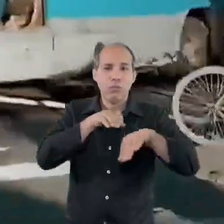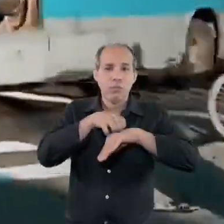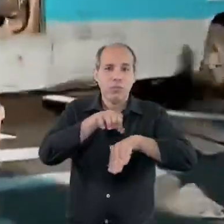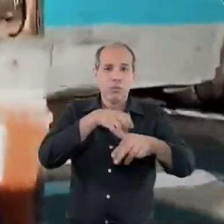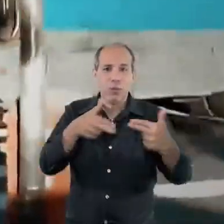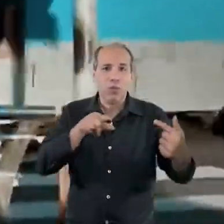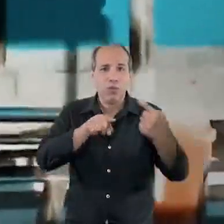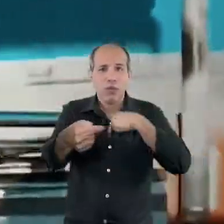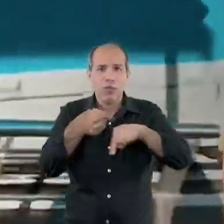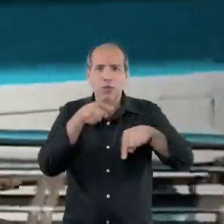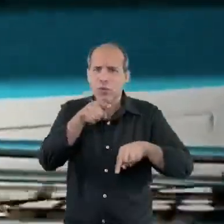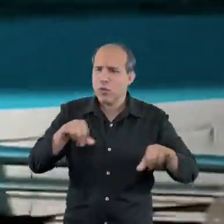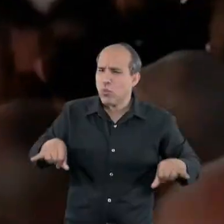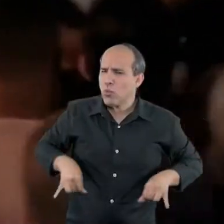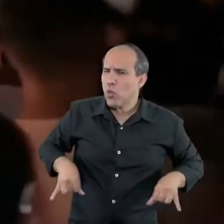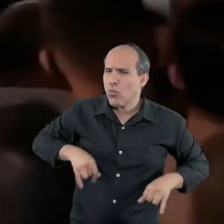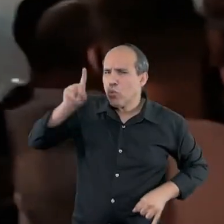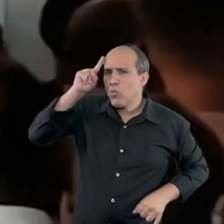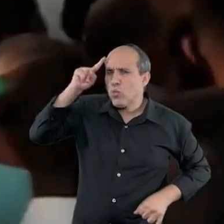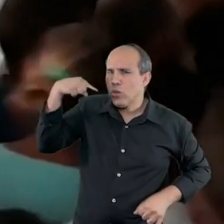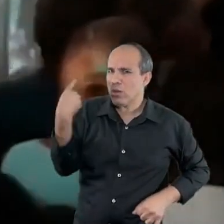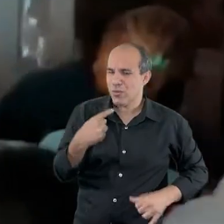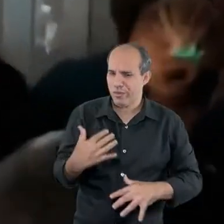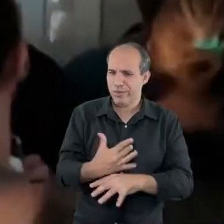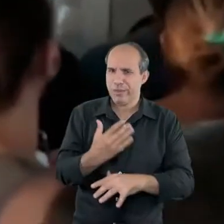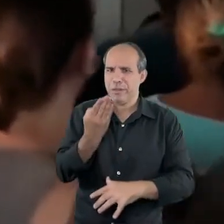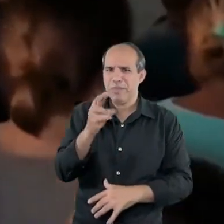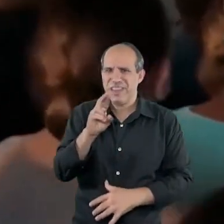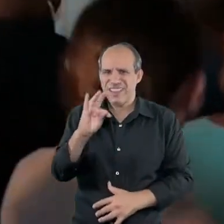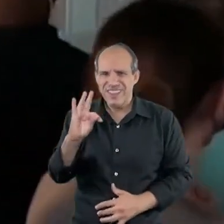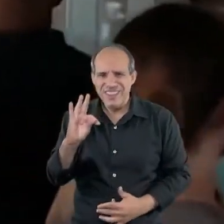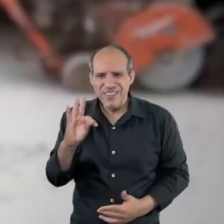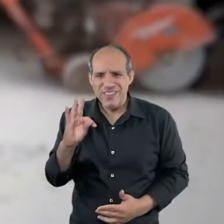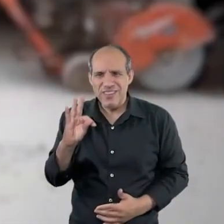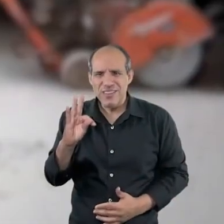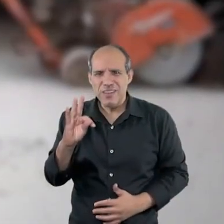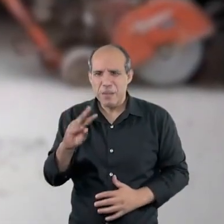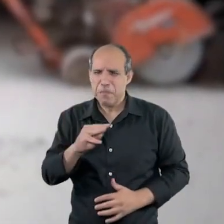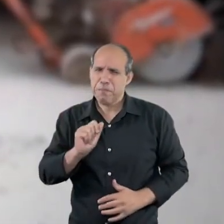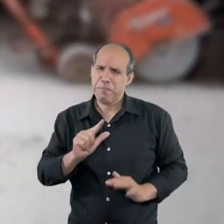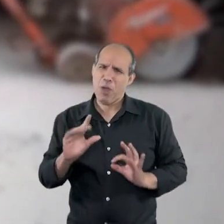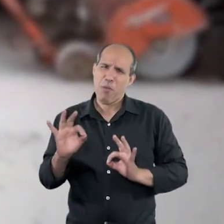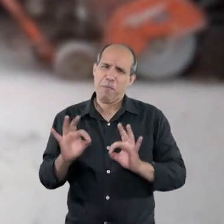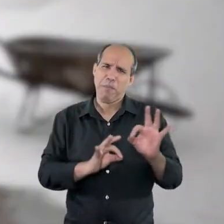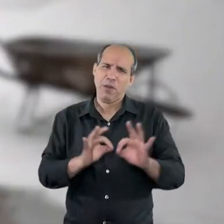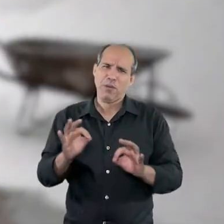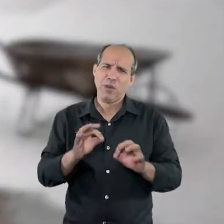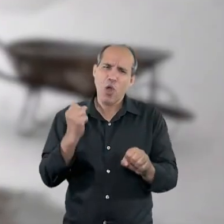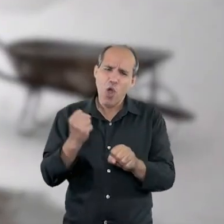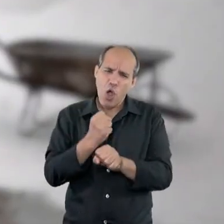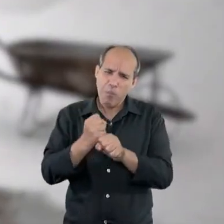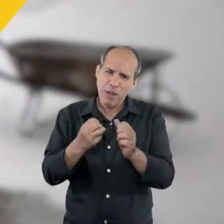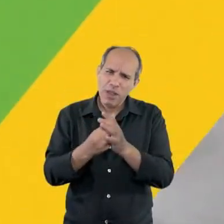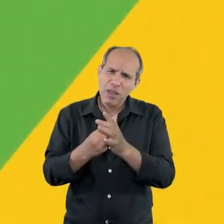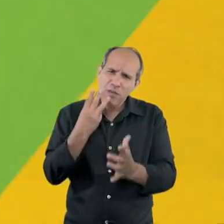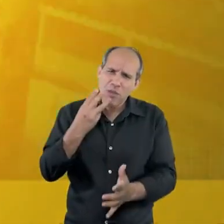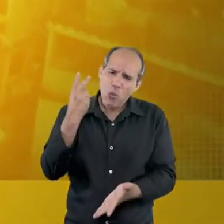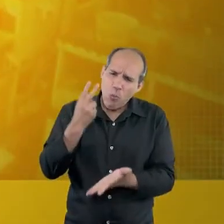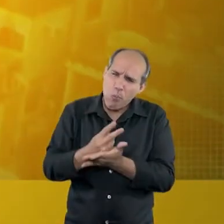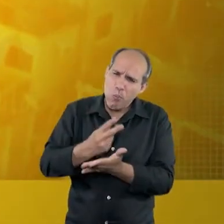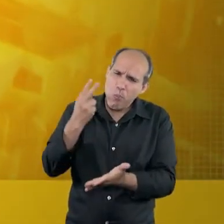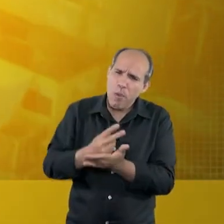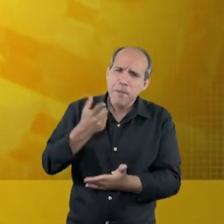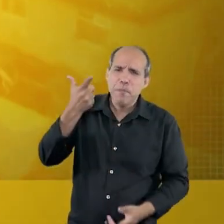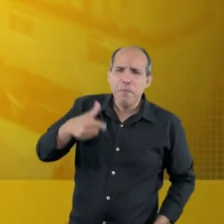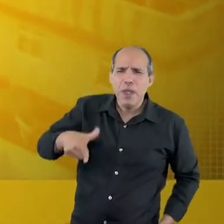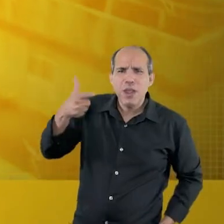tem sofrido a cada dia na nossa cidade. Um BRT mal planejado, feito e refeito por três